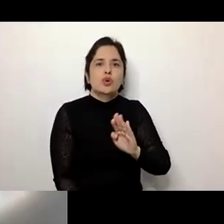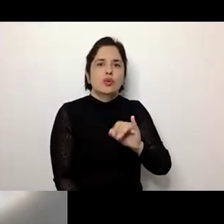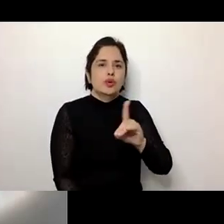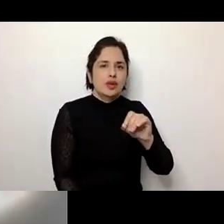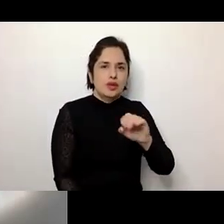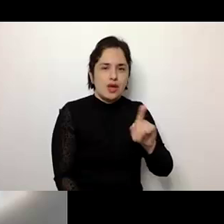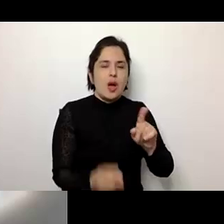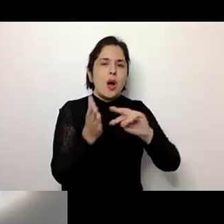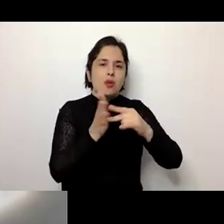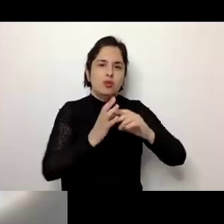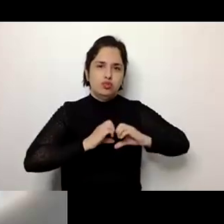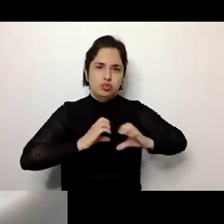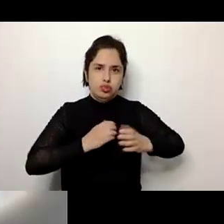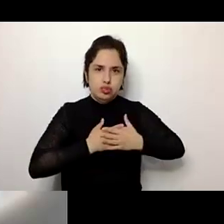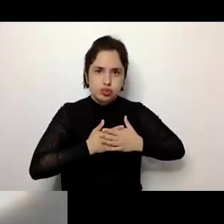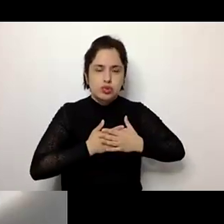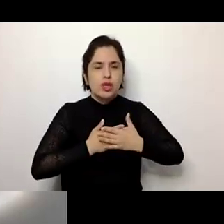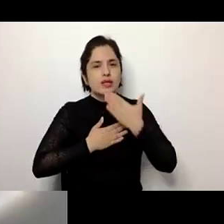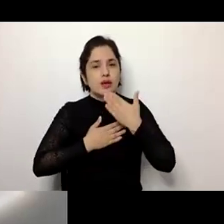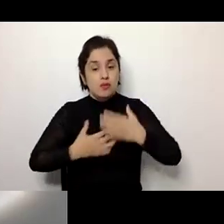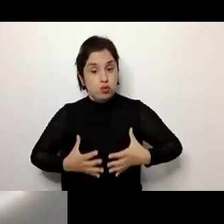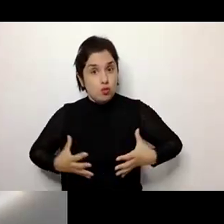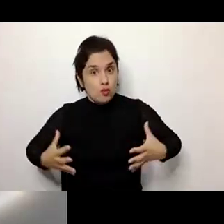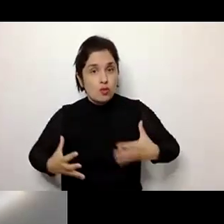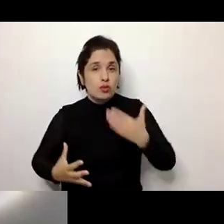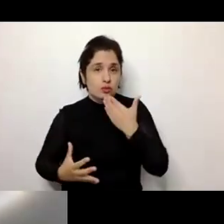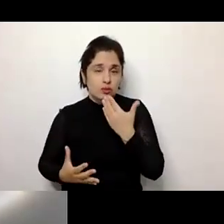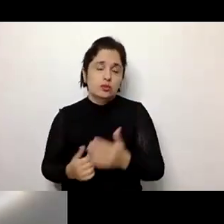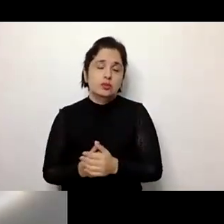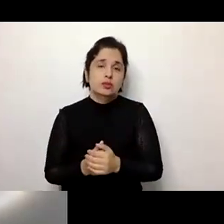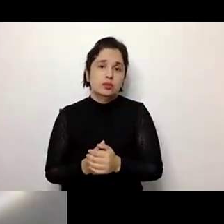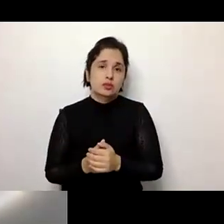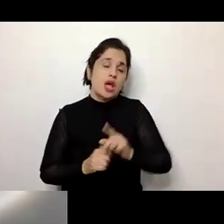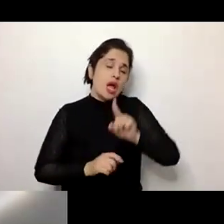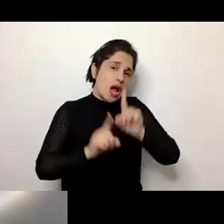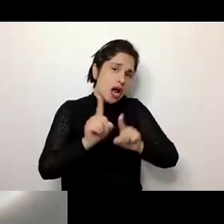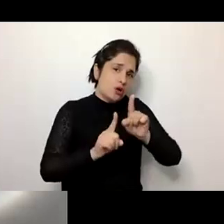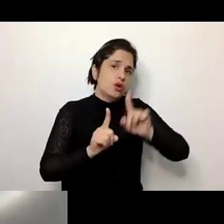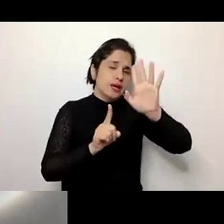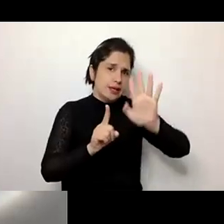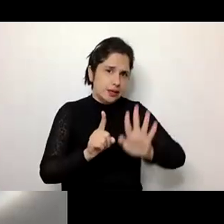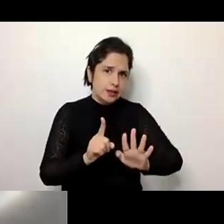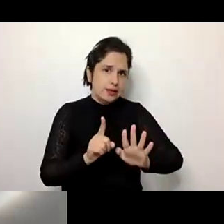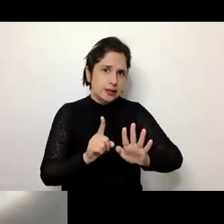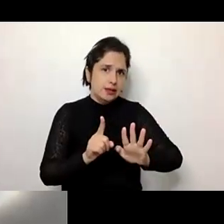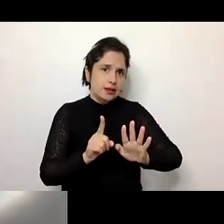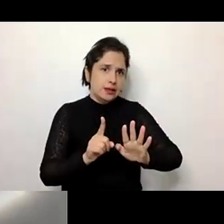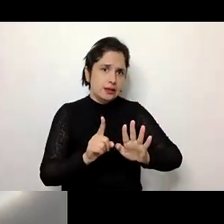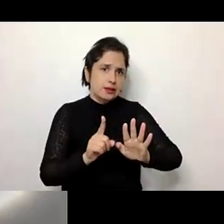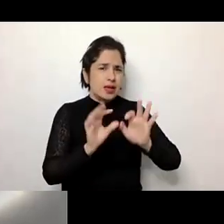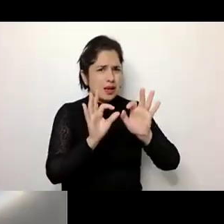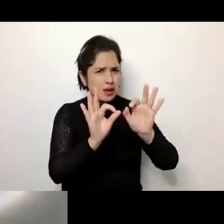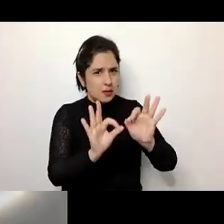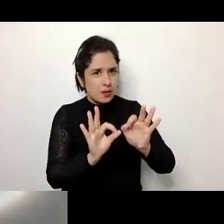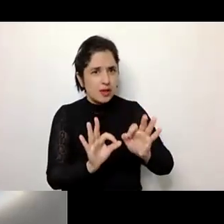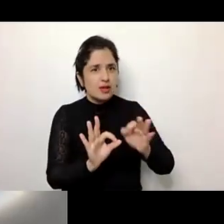cardíacos, a obesidade também. Então, são algumas características peculiares de quem